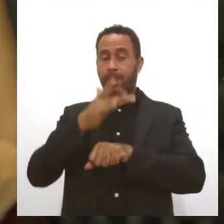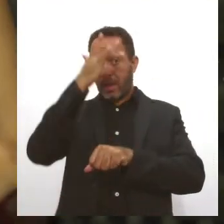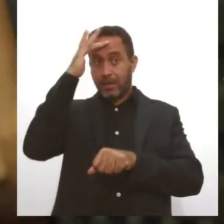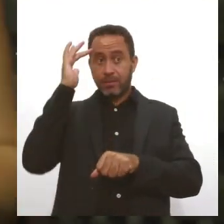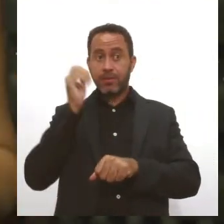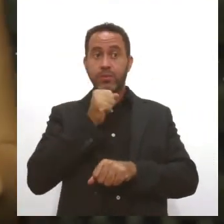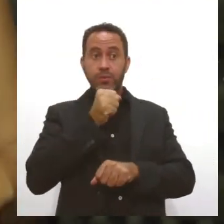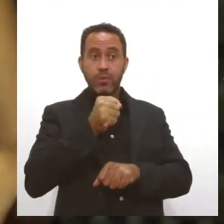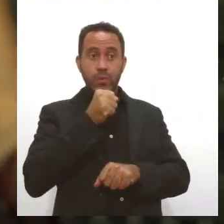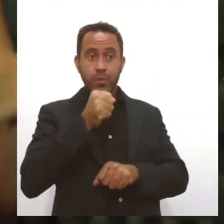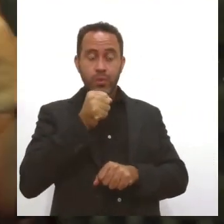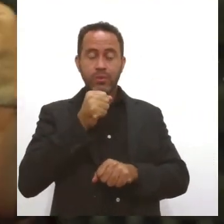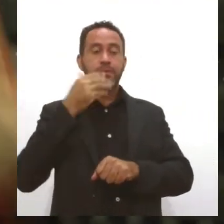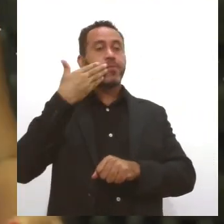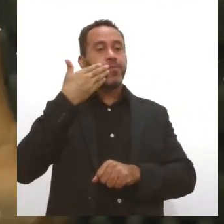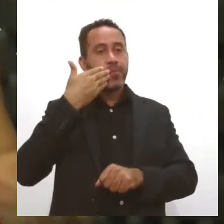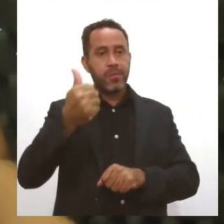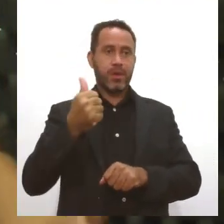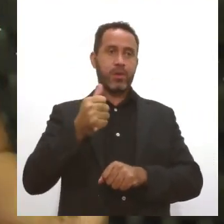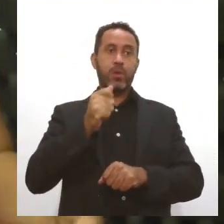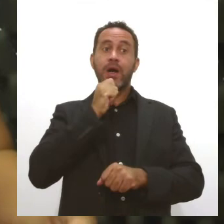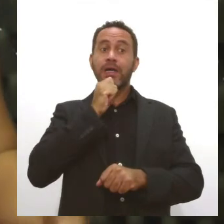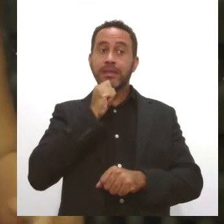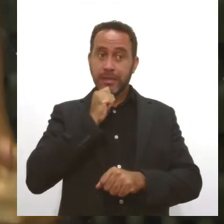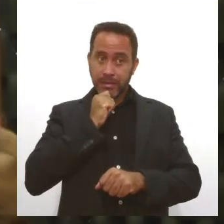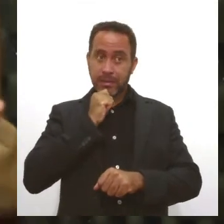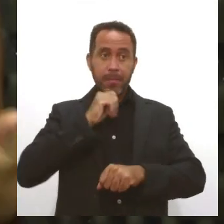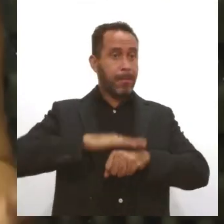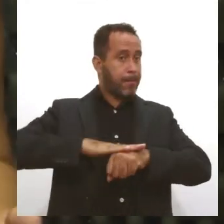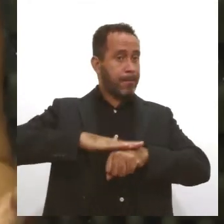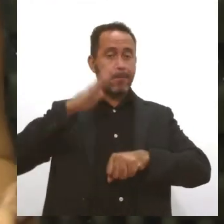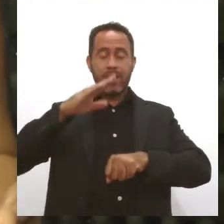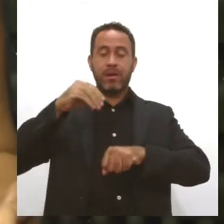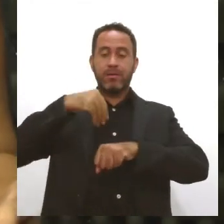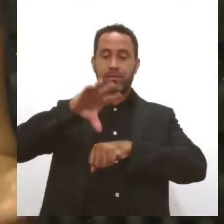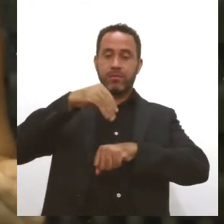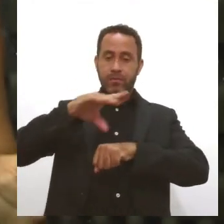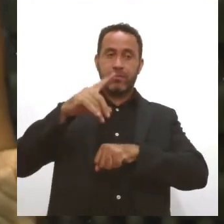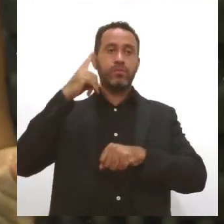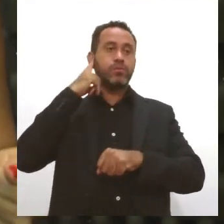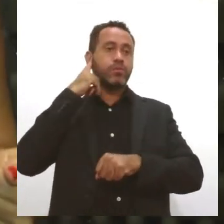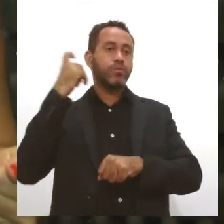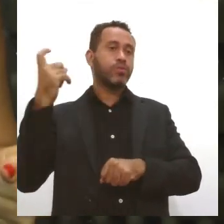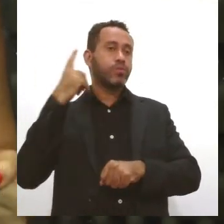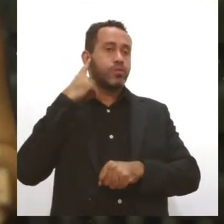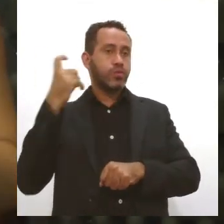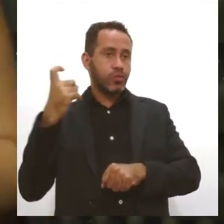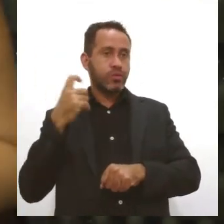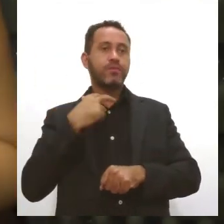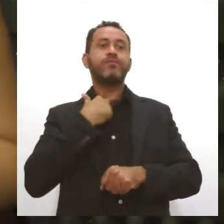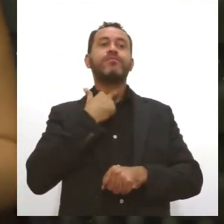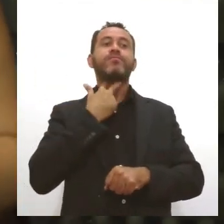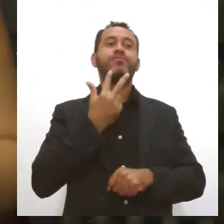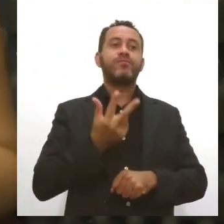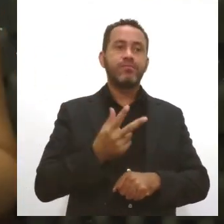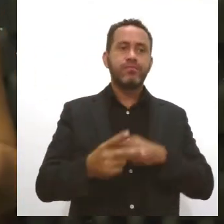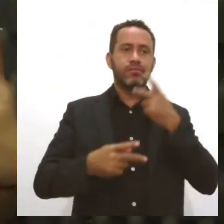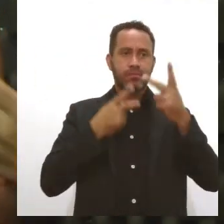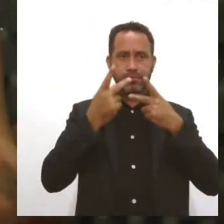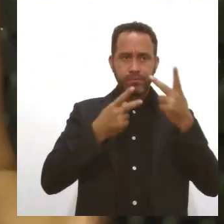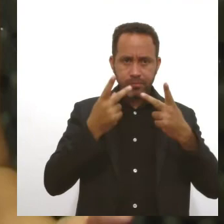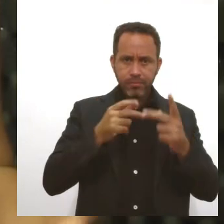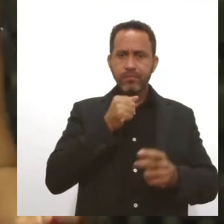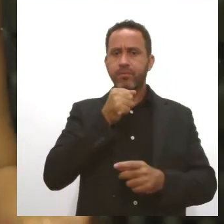mais do que antes, para atuar com a informação sonora. A gente já não fala mais somente sobre o rádio, mas sim do